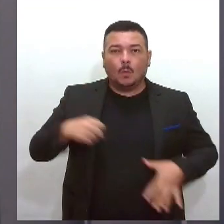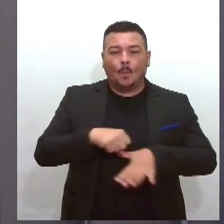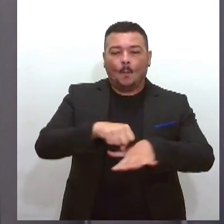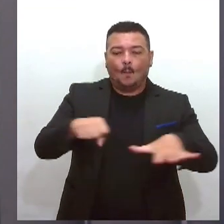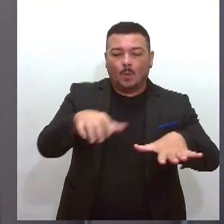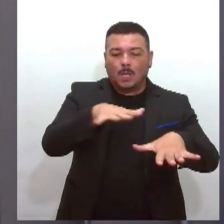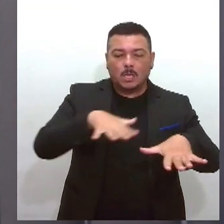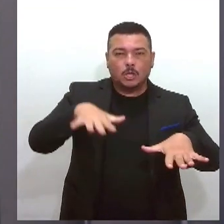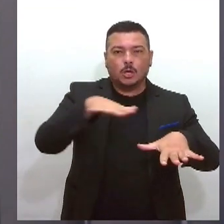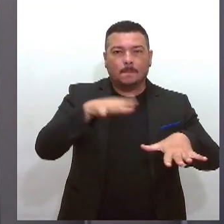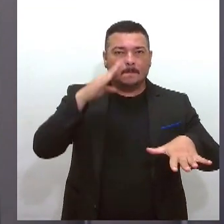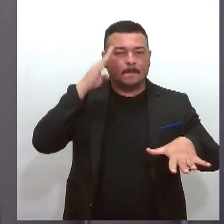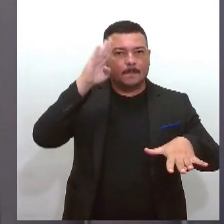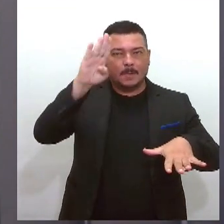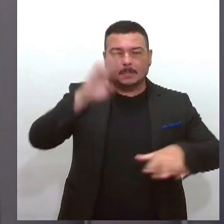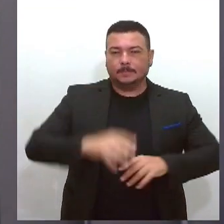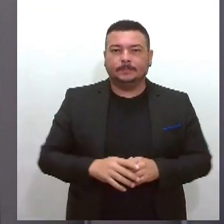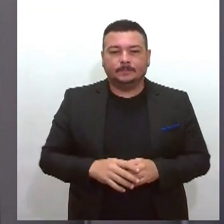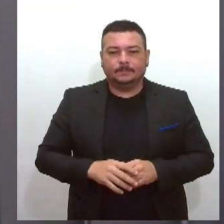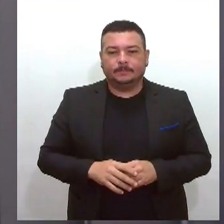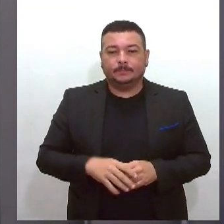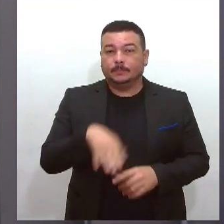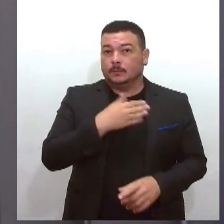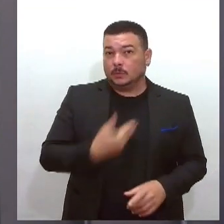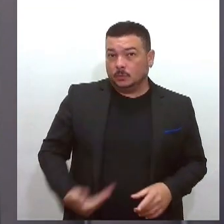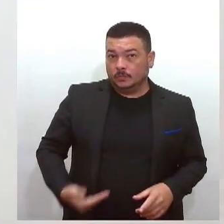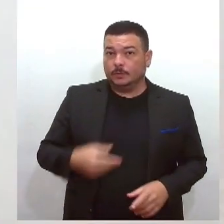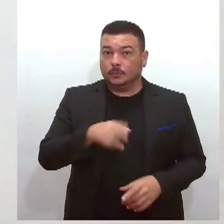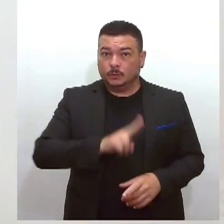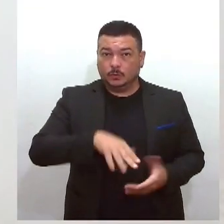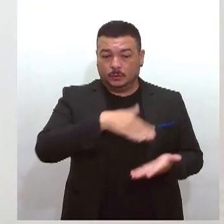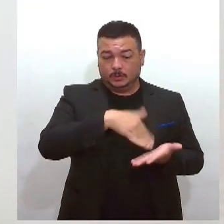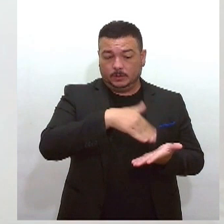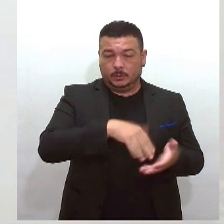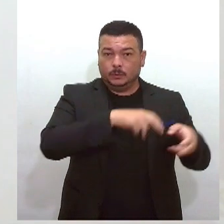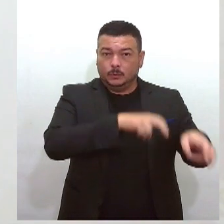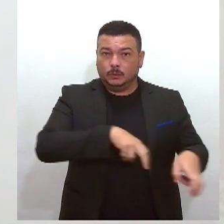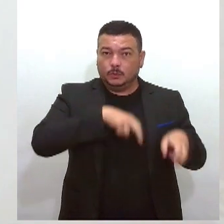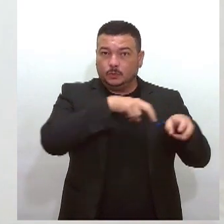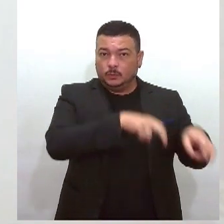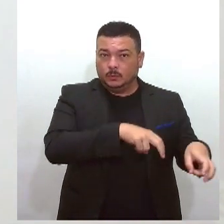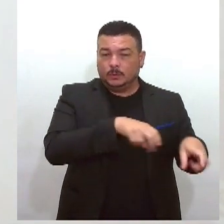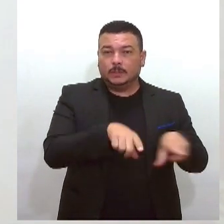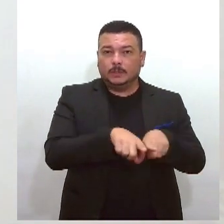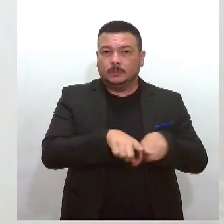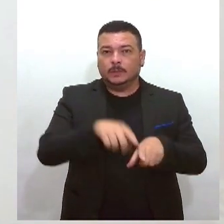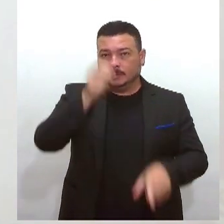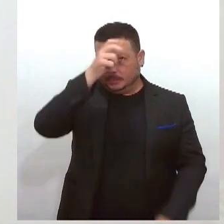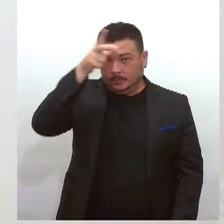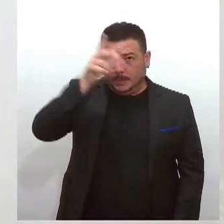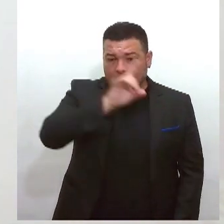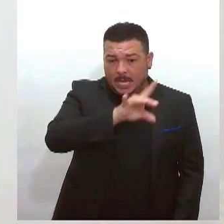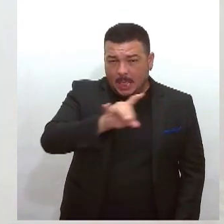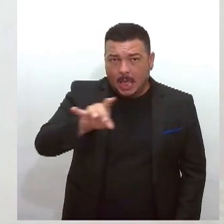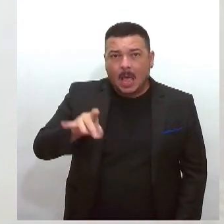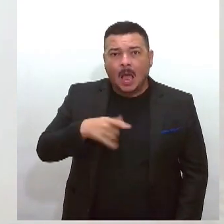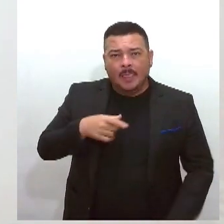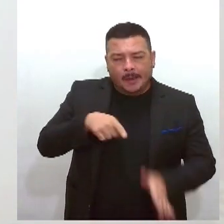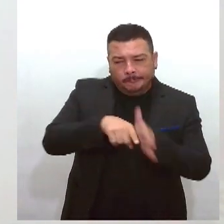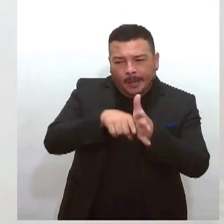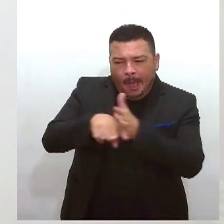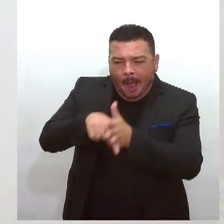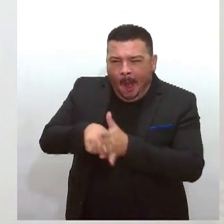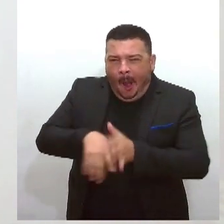o governo, através da Secretaria de Agricultura e as prefeituras, tem esse levantamento das informações dos